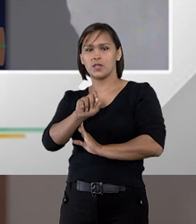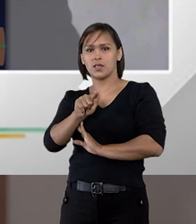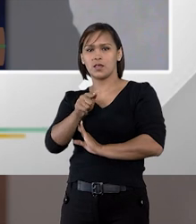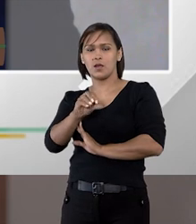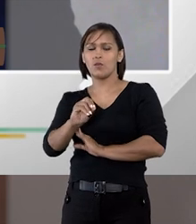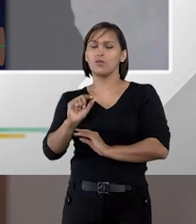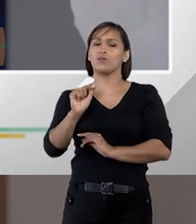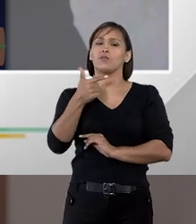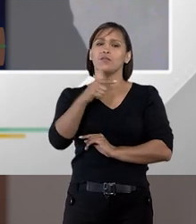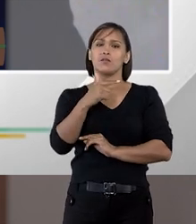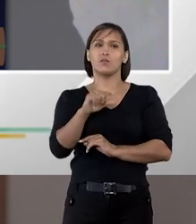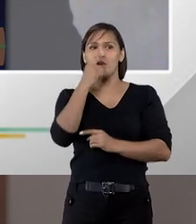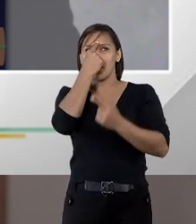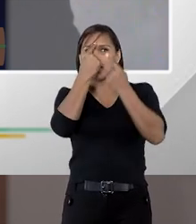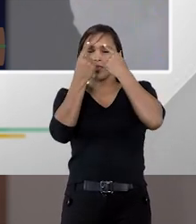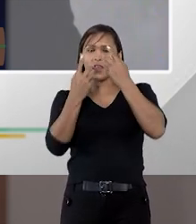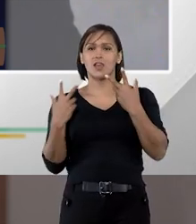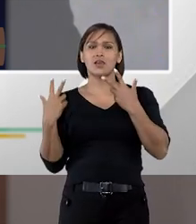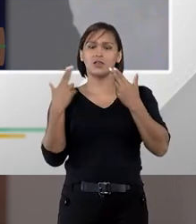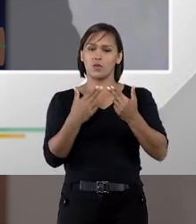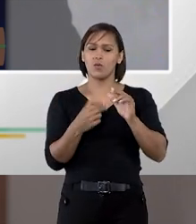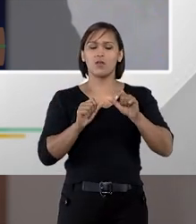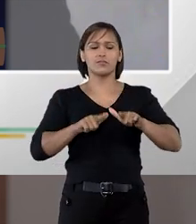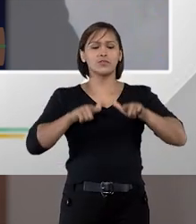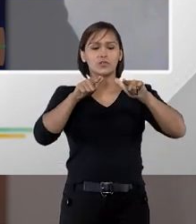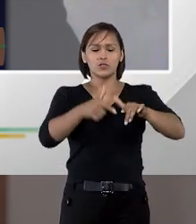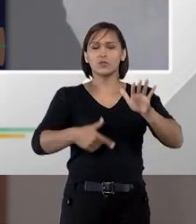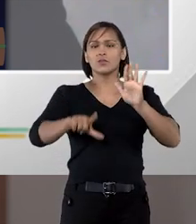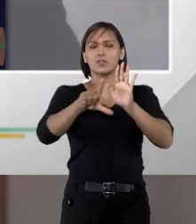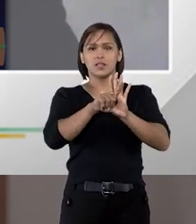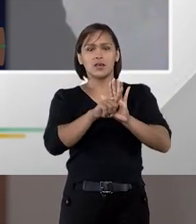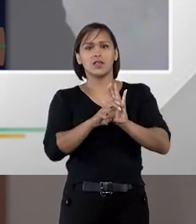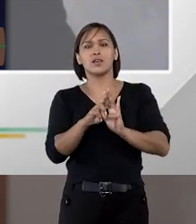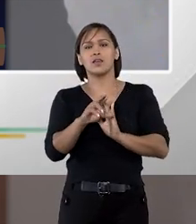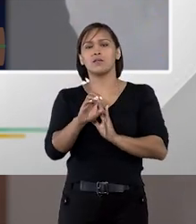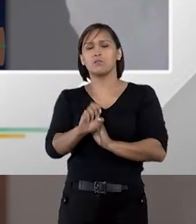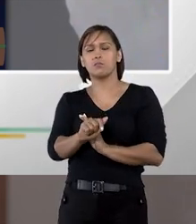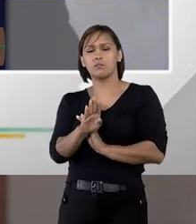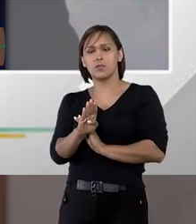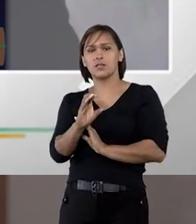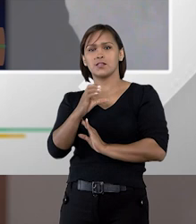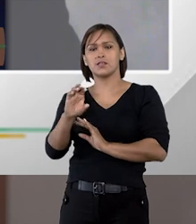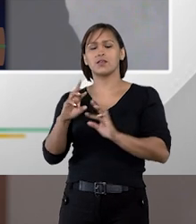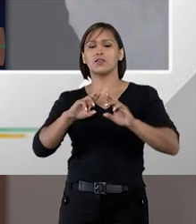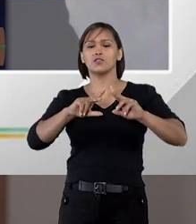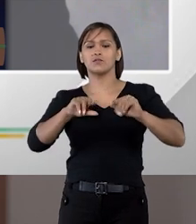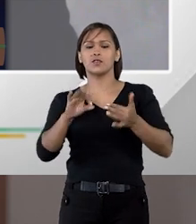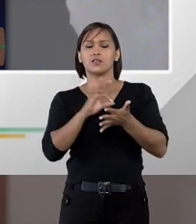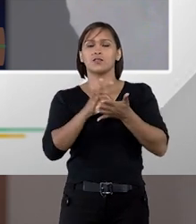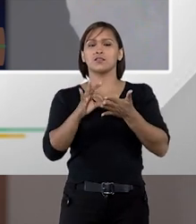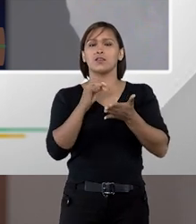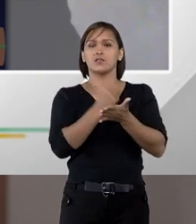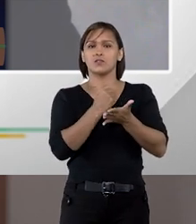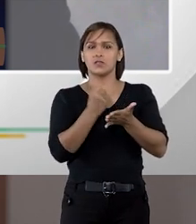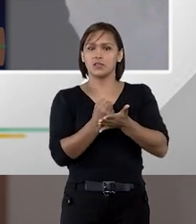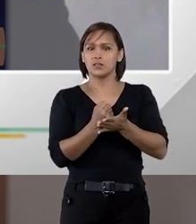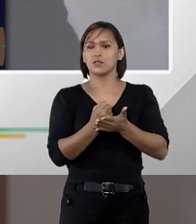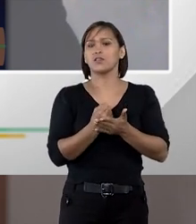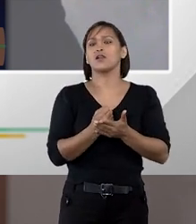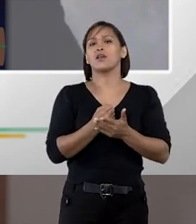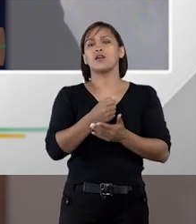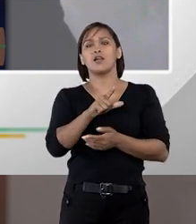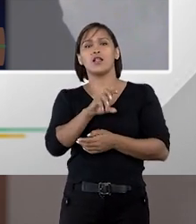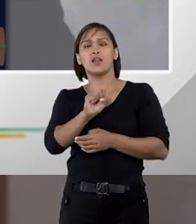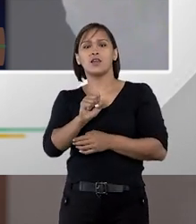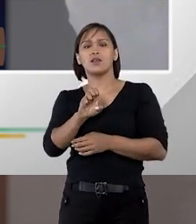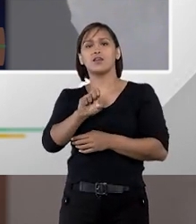Depois, a mesma ideia foi colocada em outros diplomas legais, como a lei do RDC, do regime diferenciado de contratação, a lei